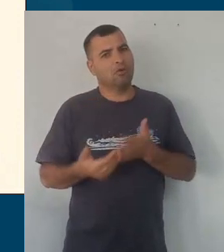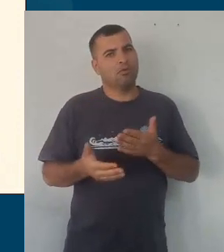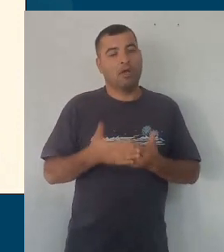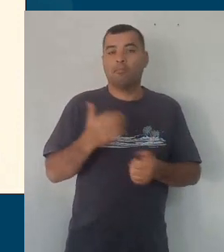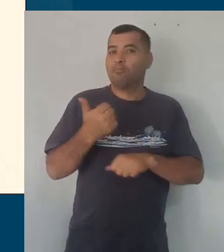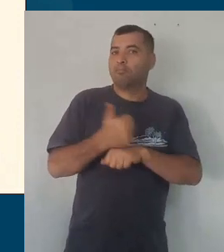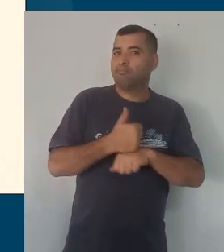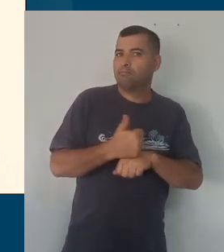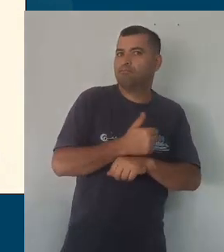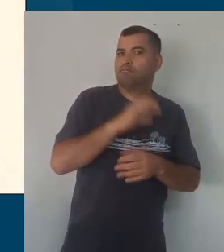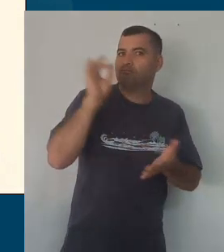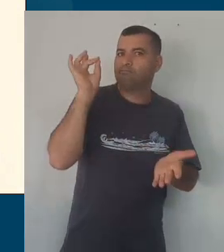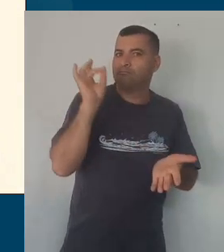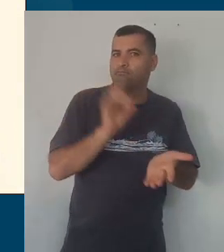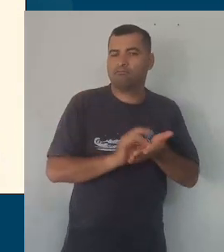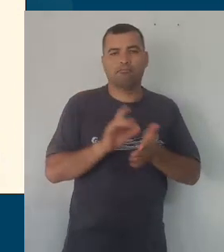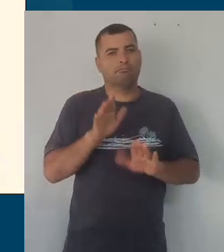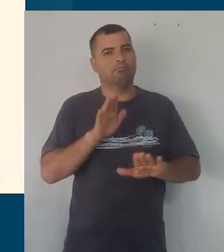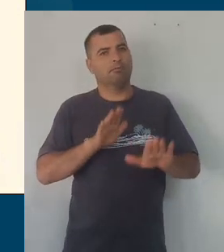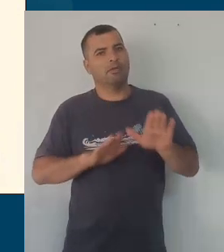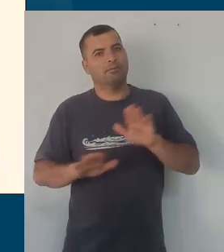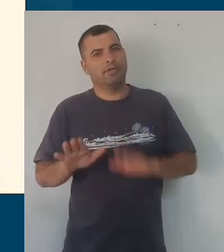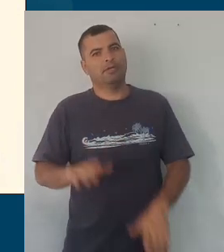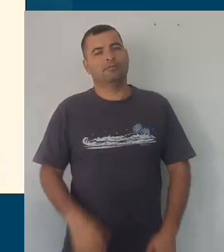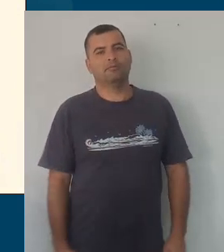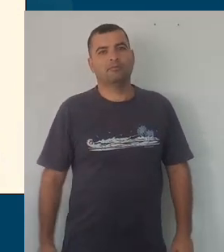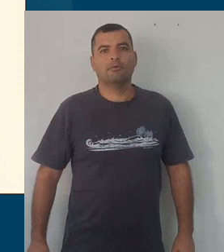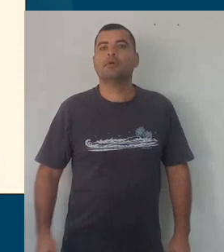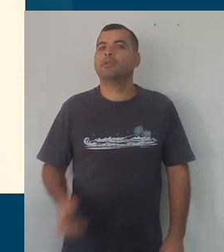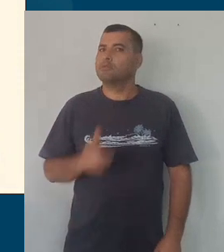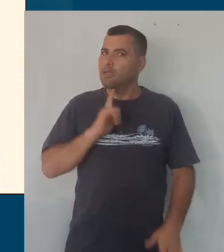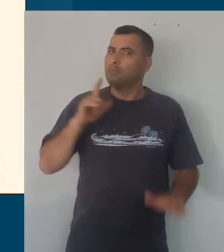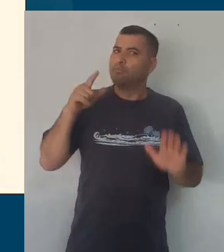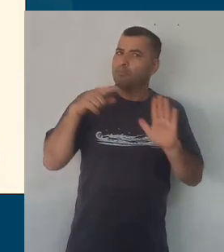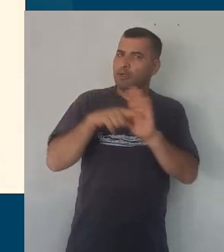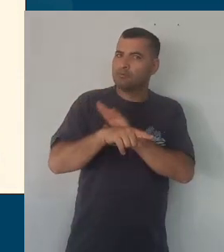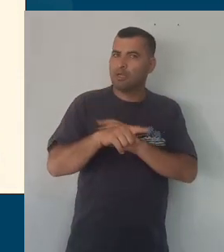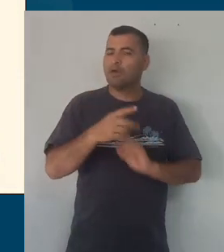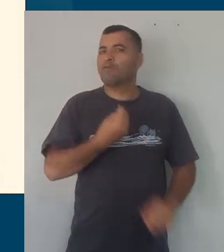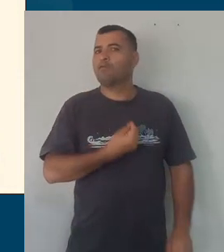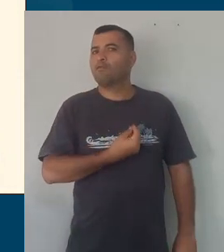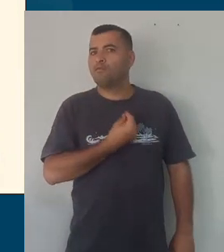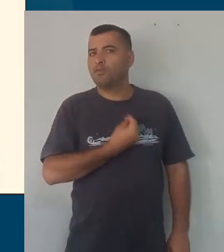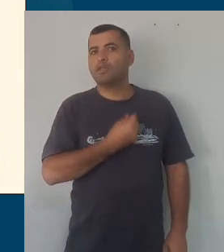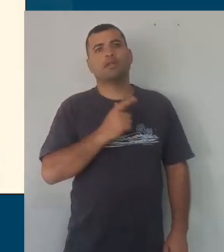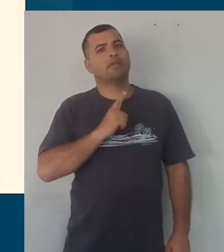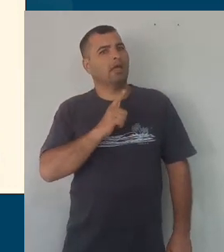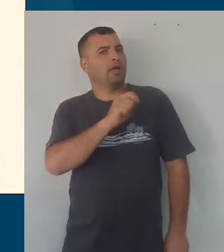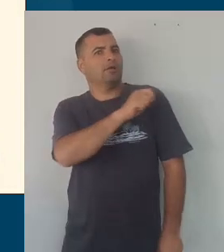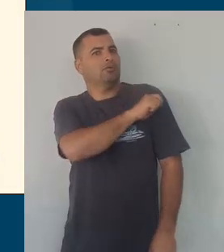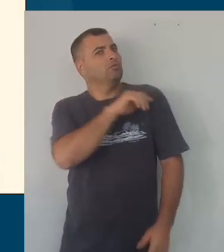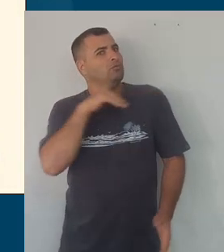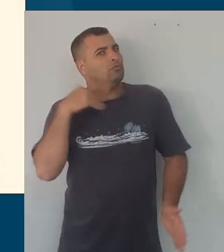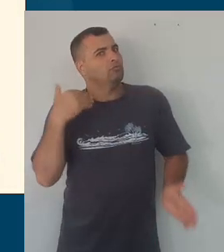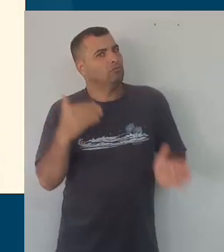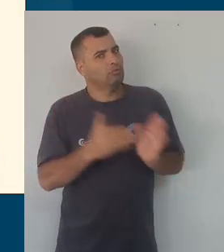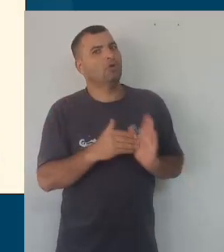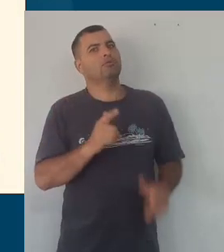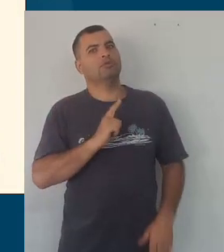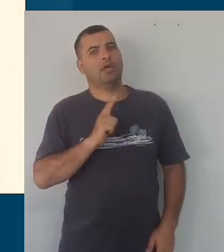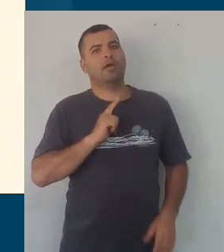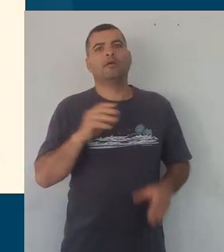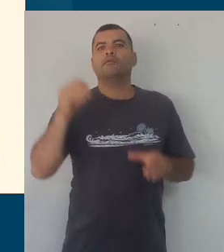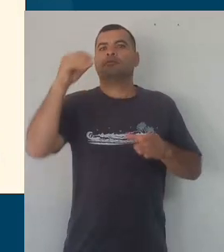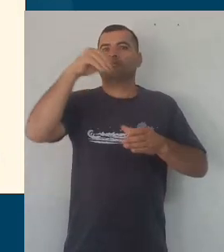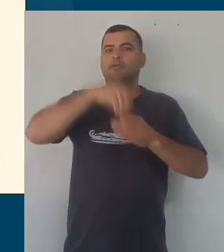maneira profissional, de uma maneira preparada, porque são questões que a vida com os nossos alunos trazem